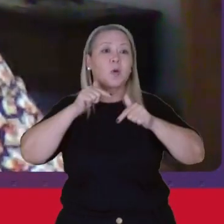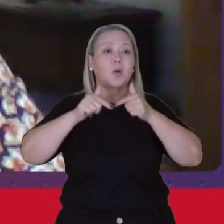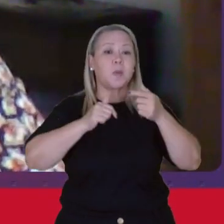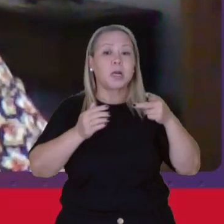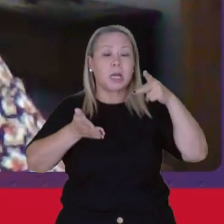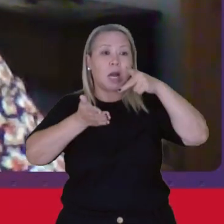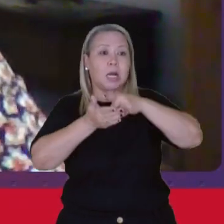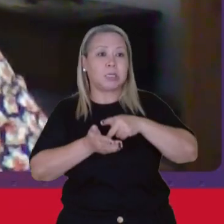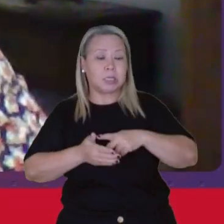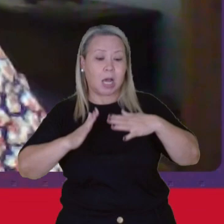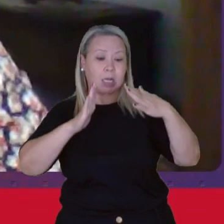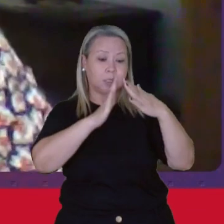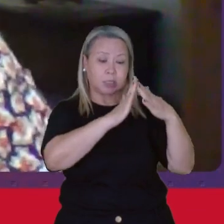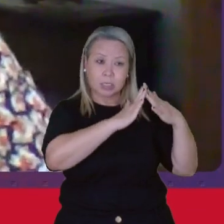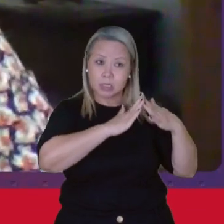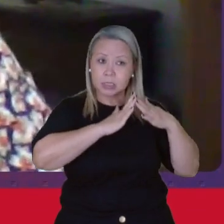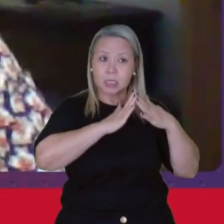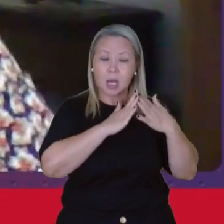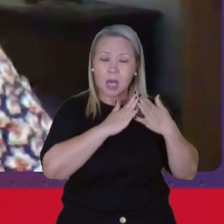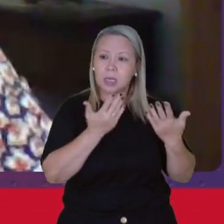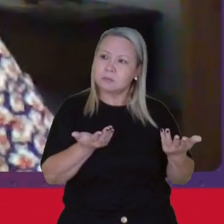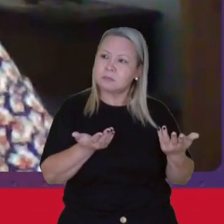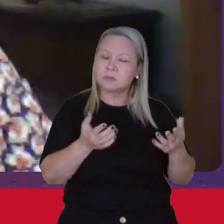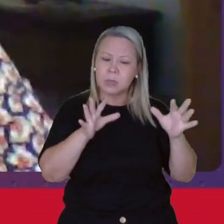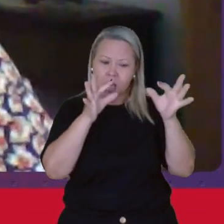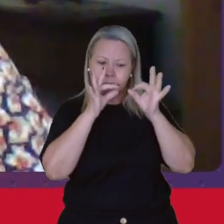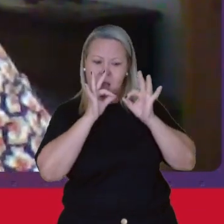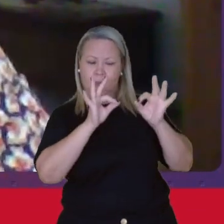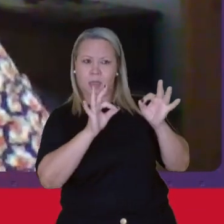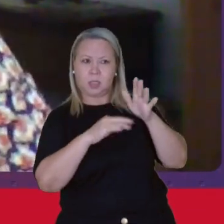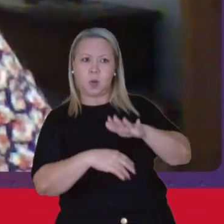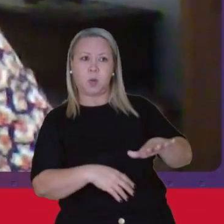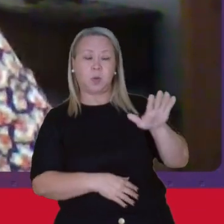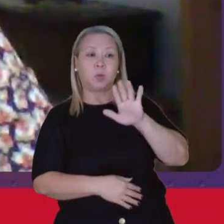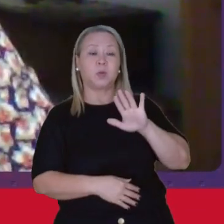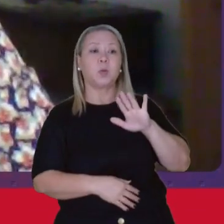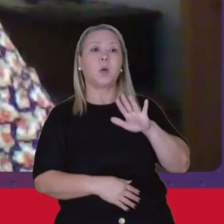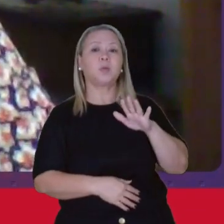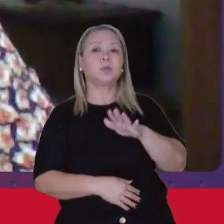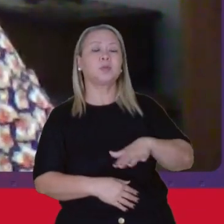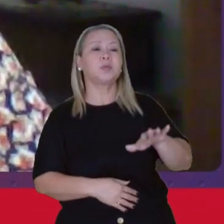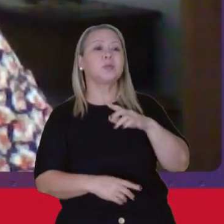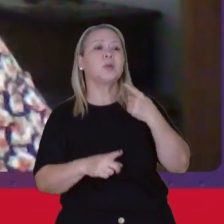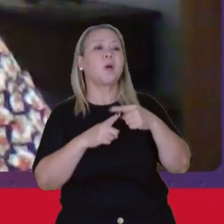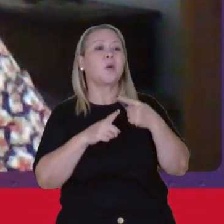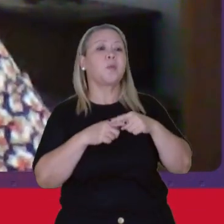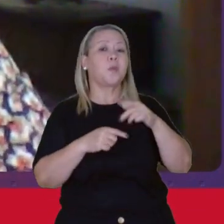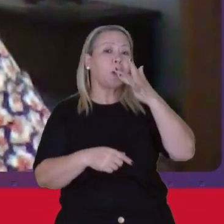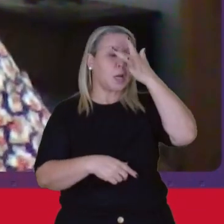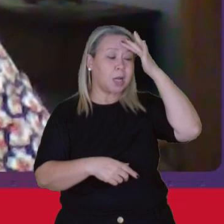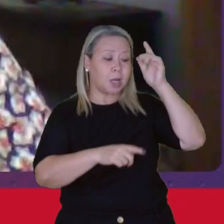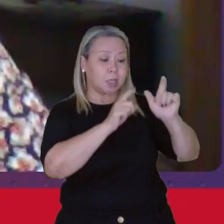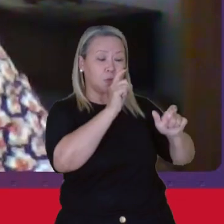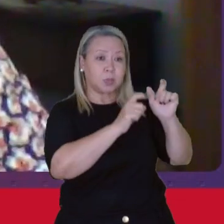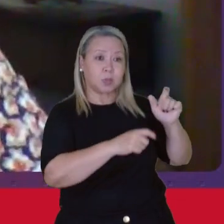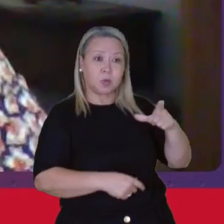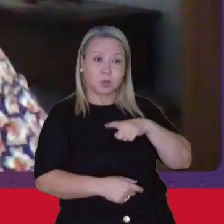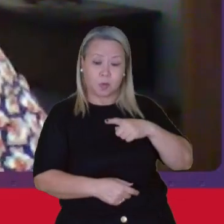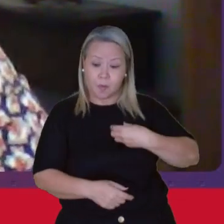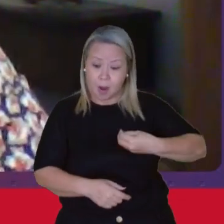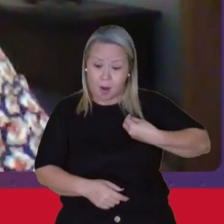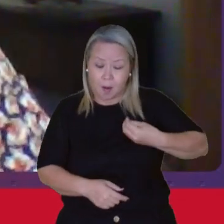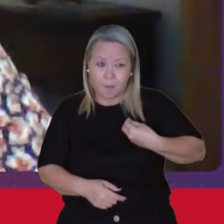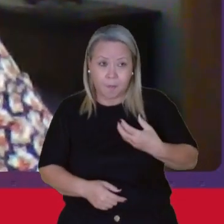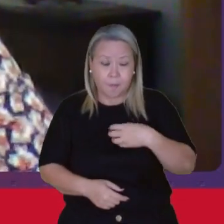realizado Nas casas Ele chamou A atenção De todo mundo Porque Porque se As pessoas Que tiveram Que viver A